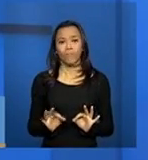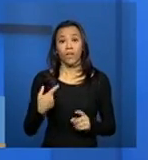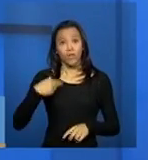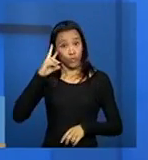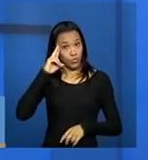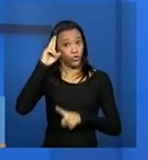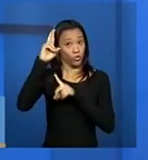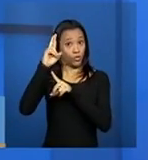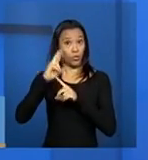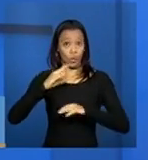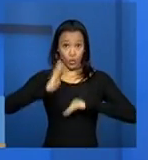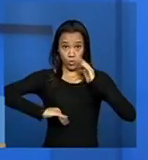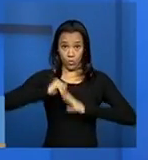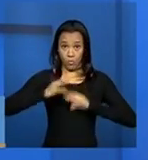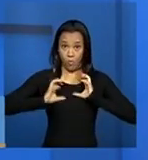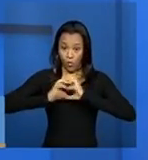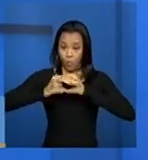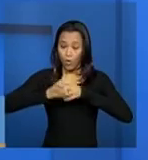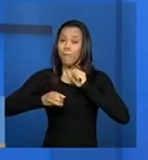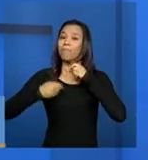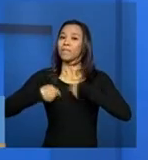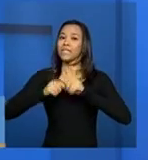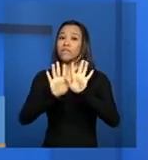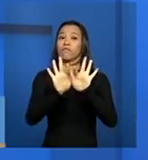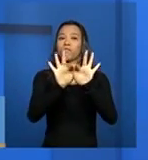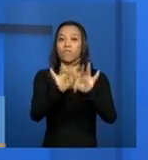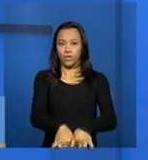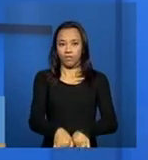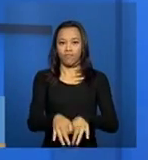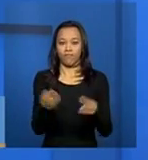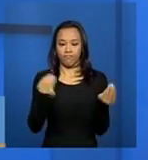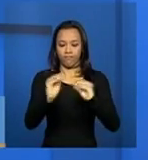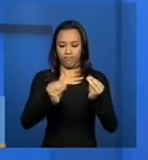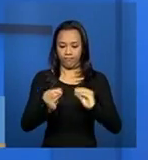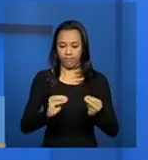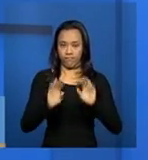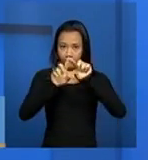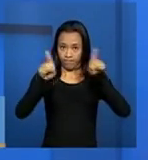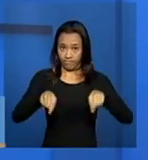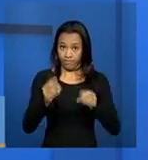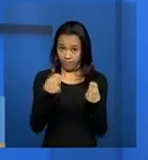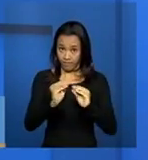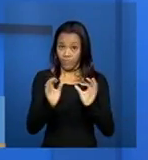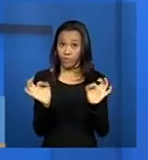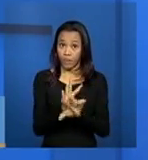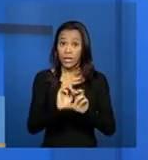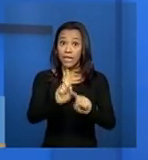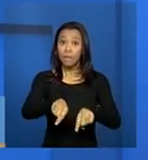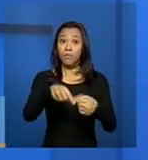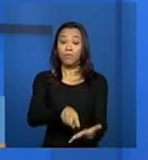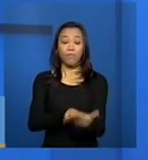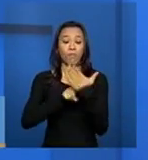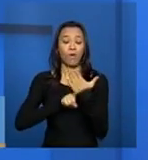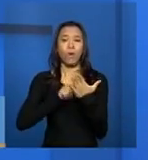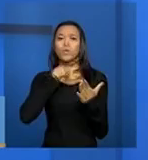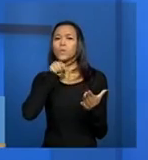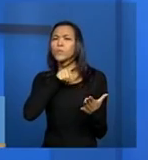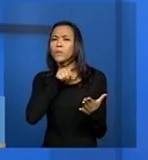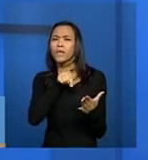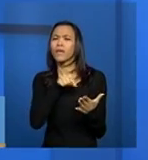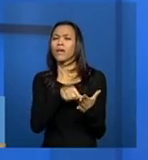ou sua equipe técnica precisa finalizar o cadastro. Depois disso vai aparecer um termo que vai estar